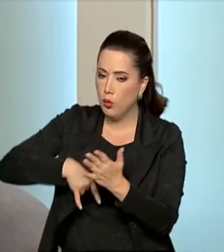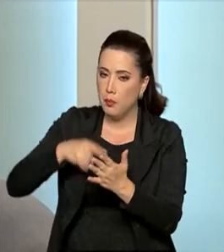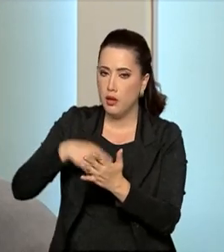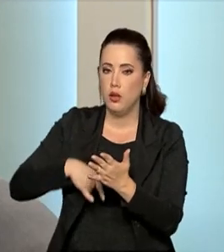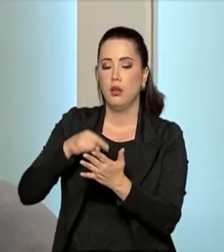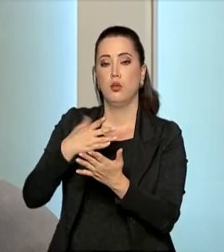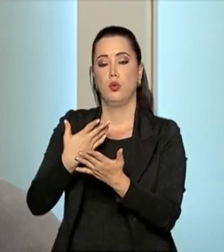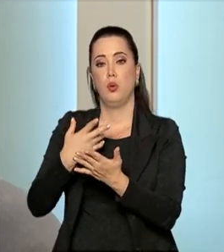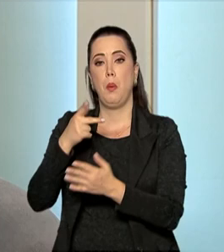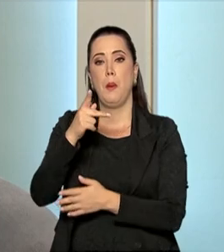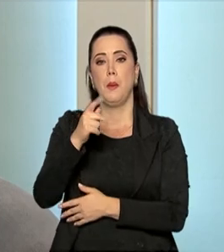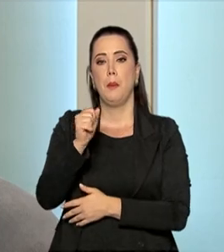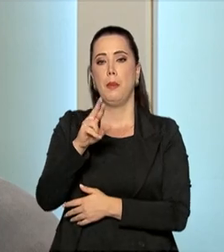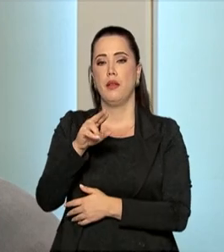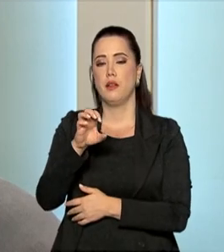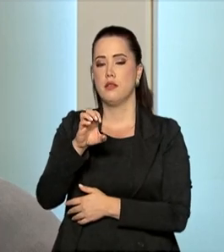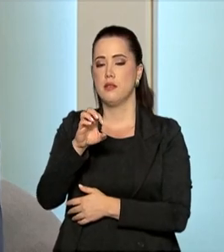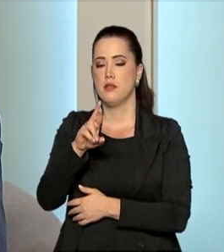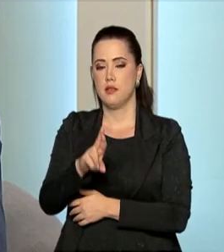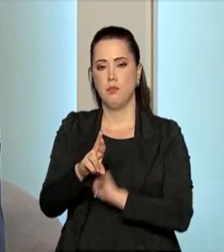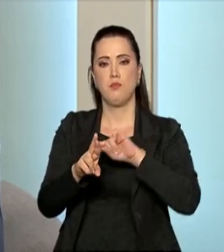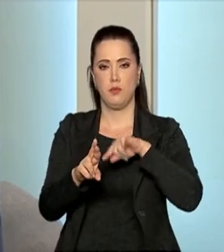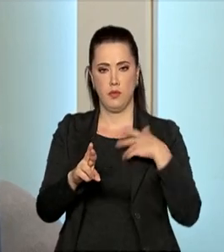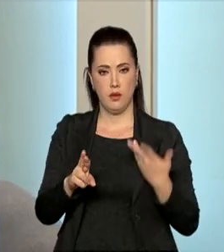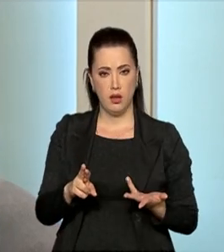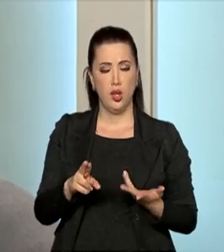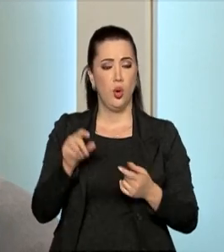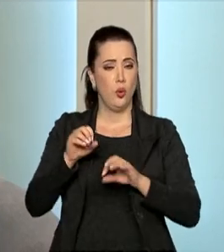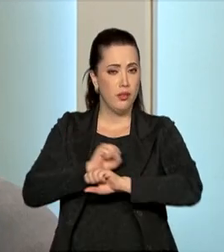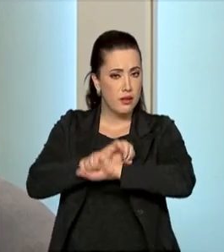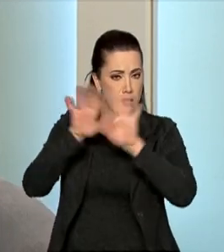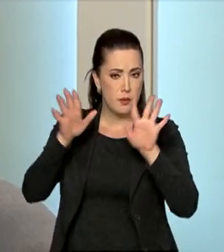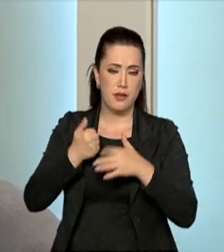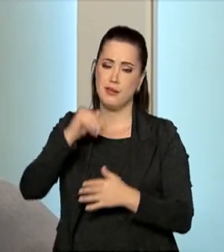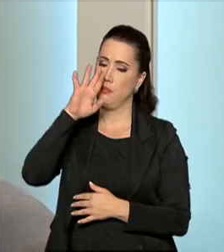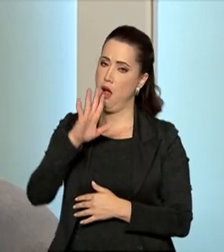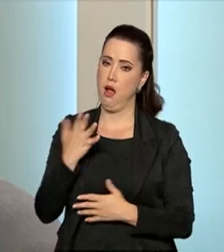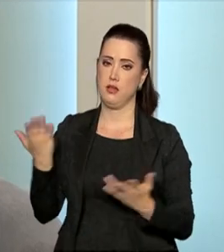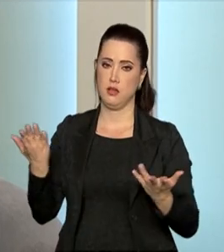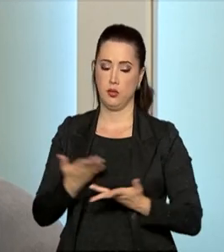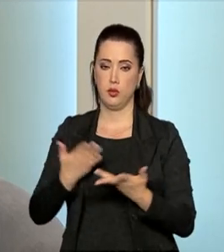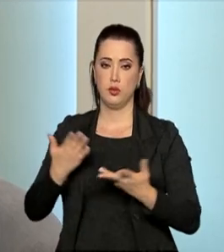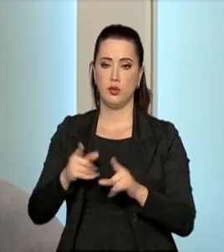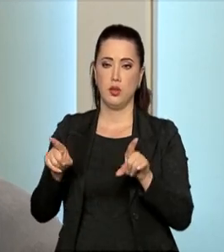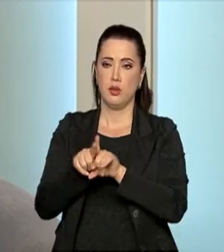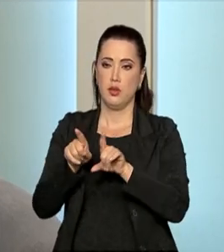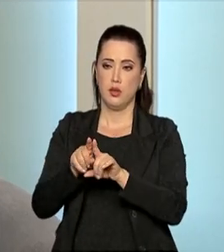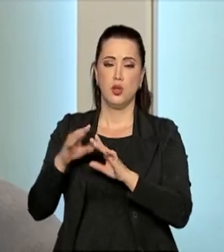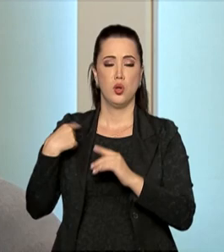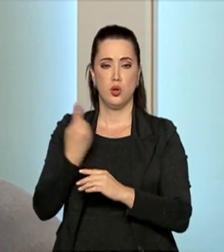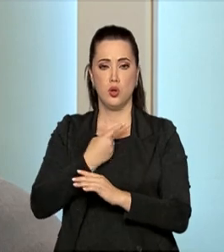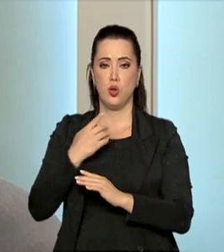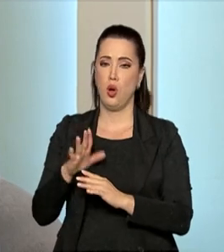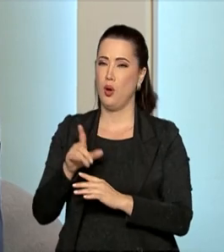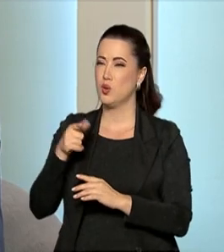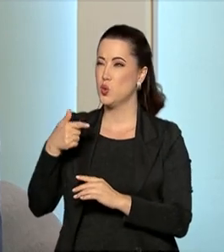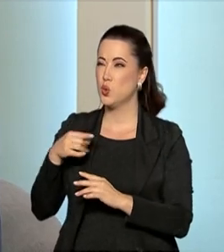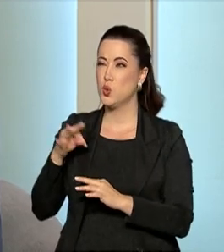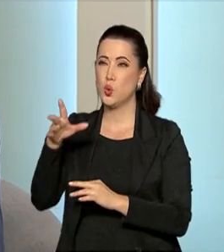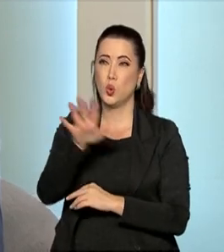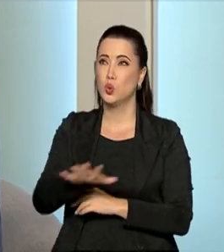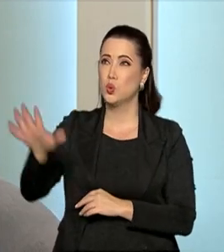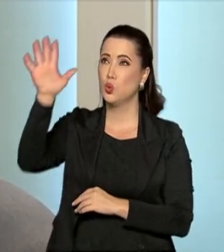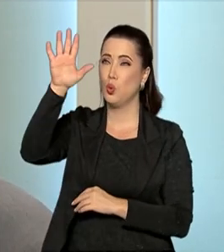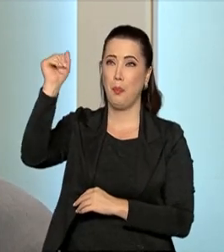transparência e mais eficiência para dentro do processo. Nós recebemos pedidos de norte a sul do